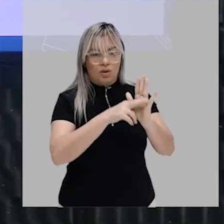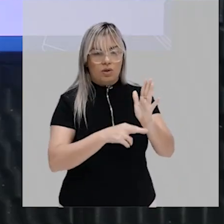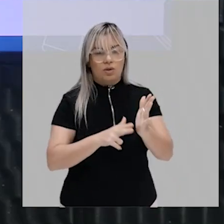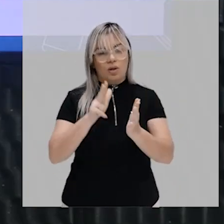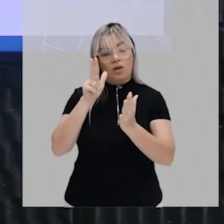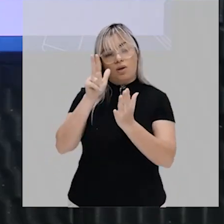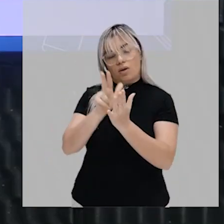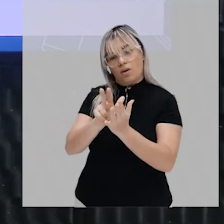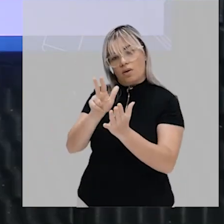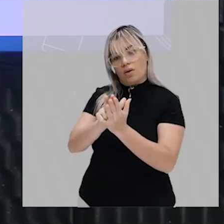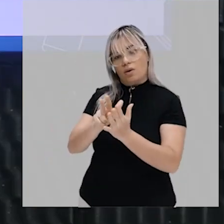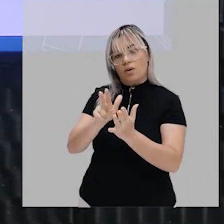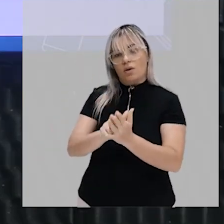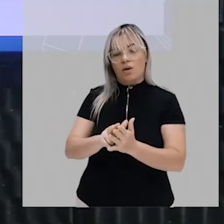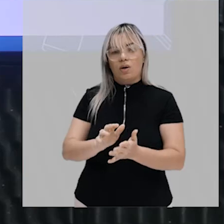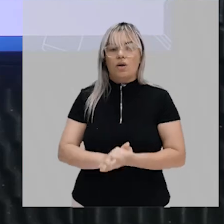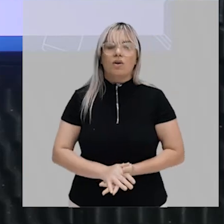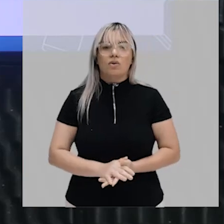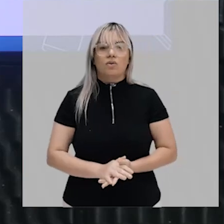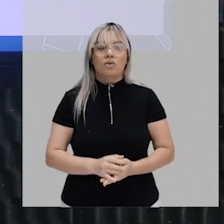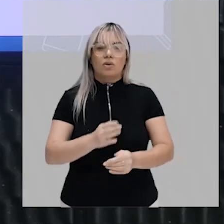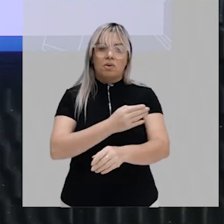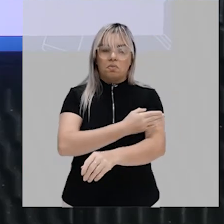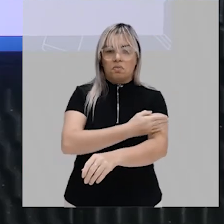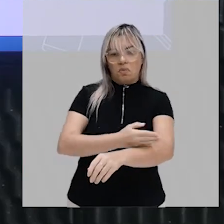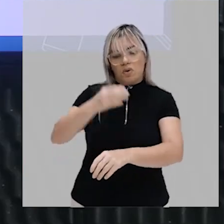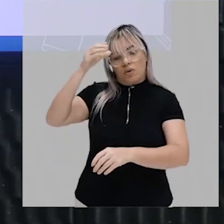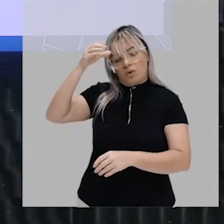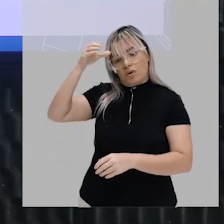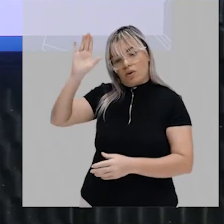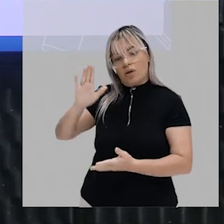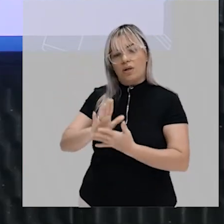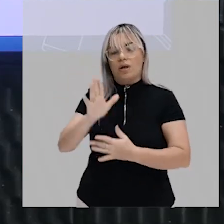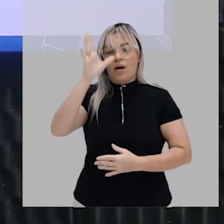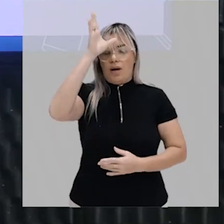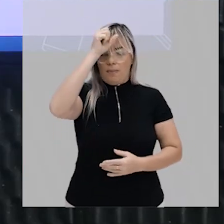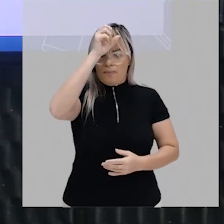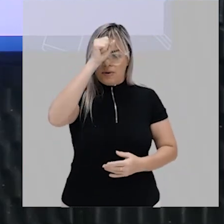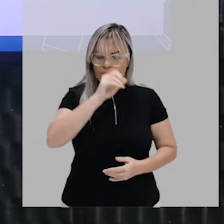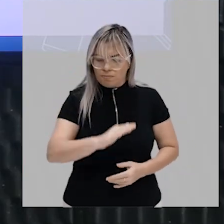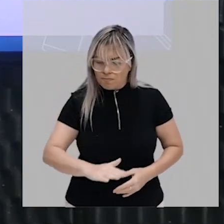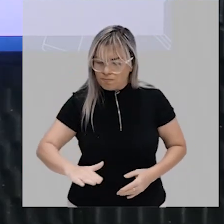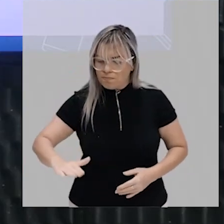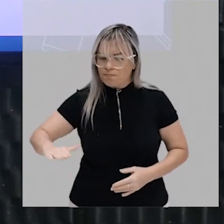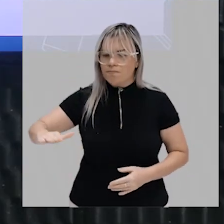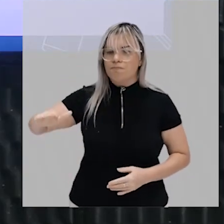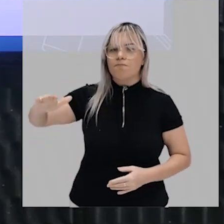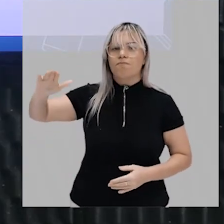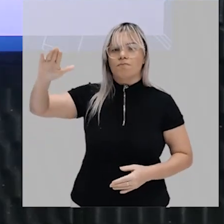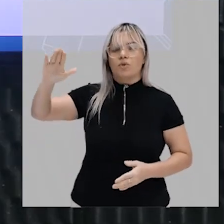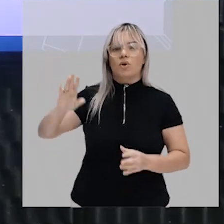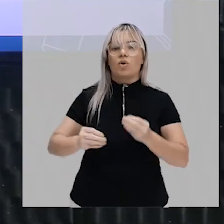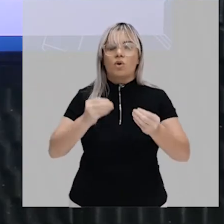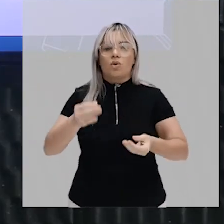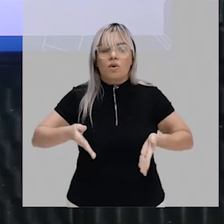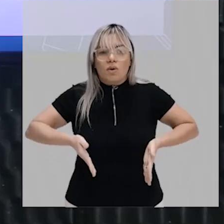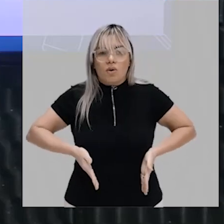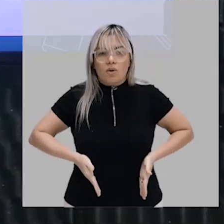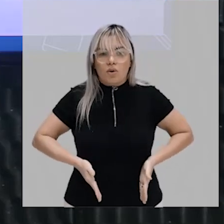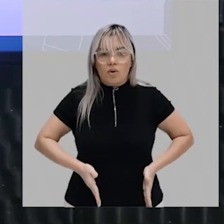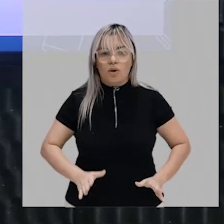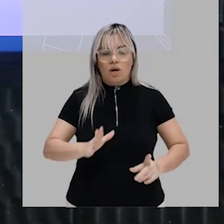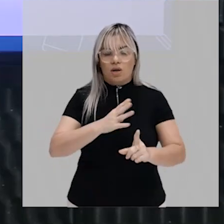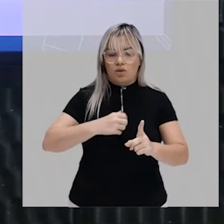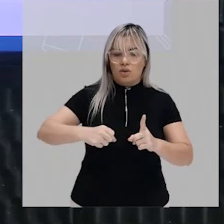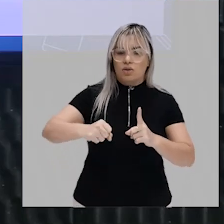hábitos que desde muito cedo a gente aprende para viver em sociedade a gente nasce a sociedade já está